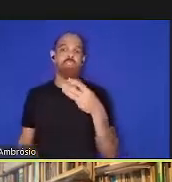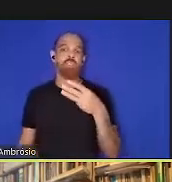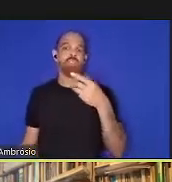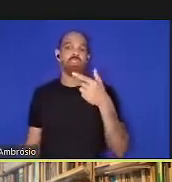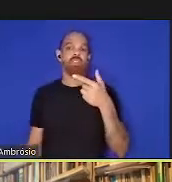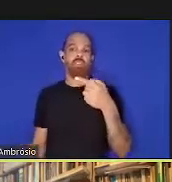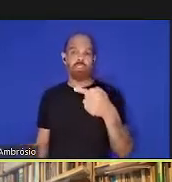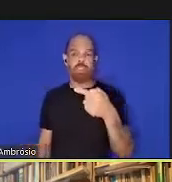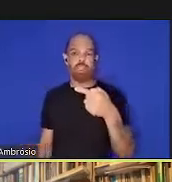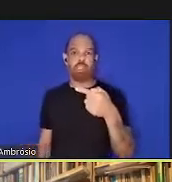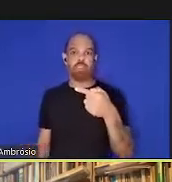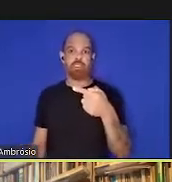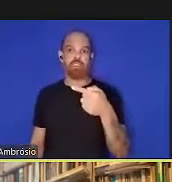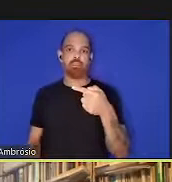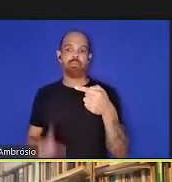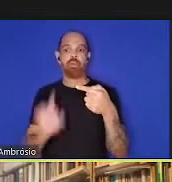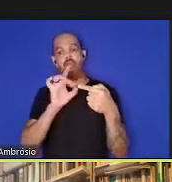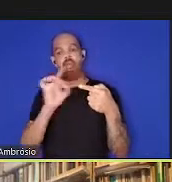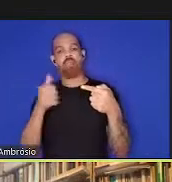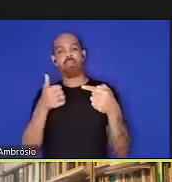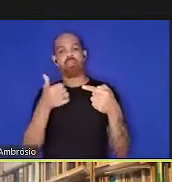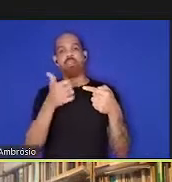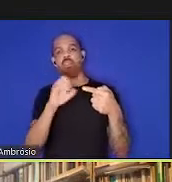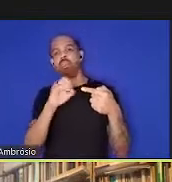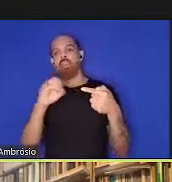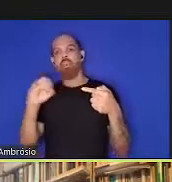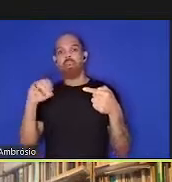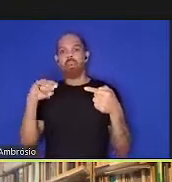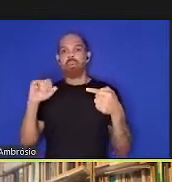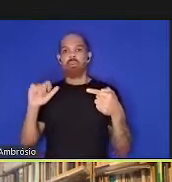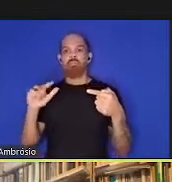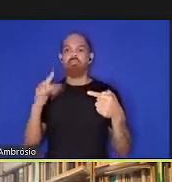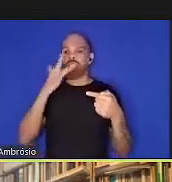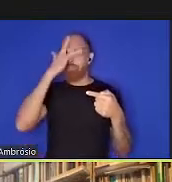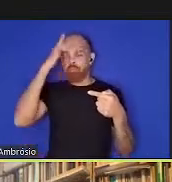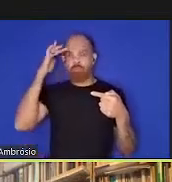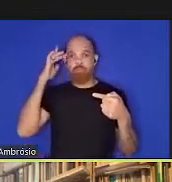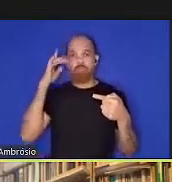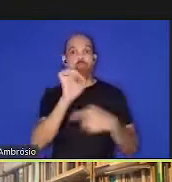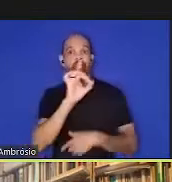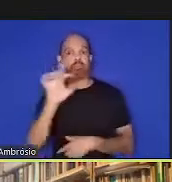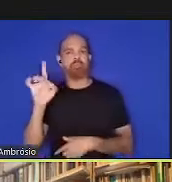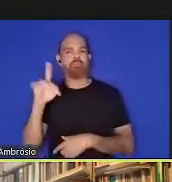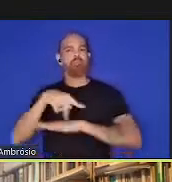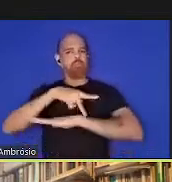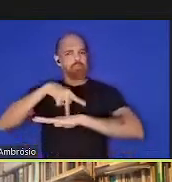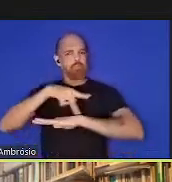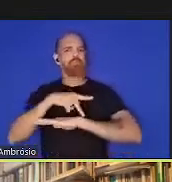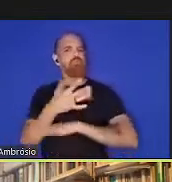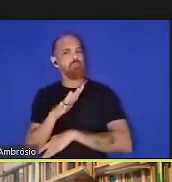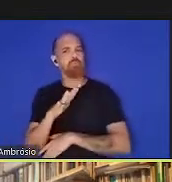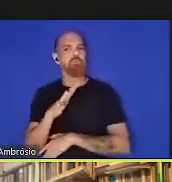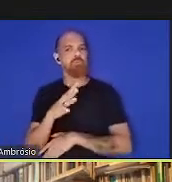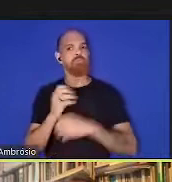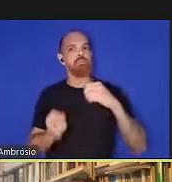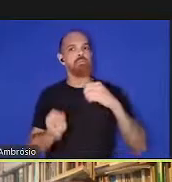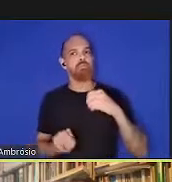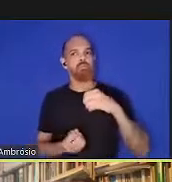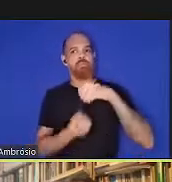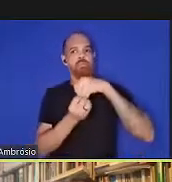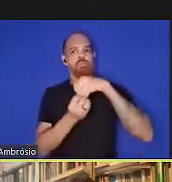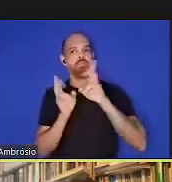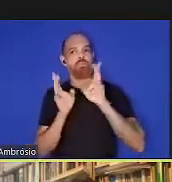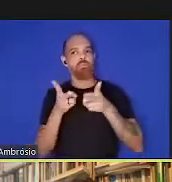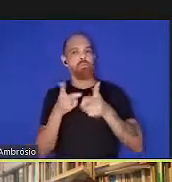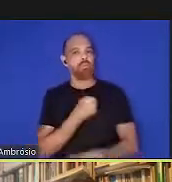por cada 100 mil pessoas, e cada país está mais ou menos chegando nesse mesmo